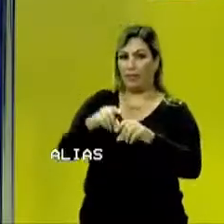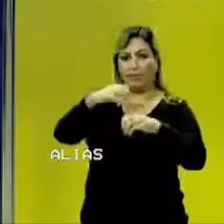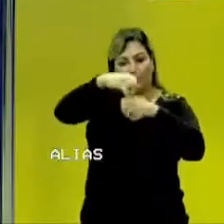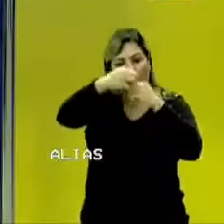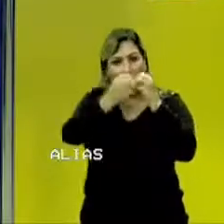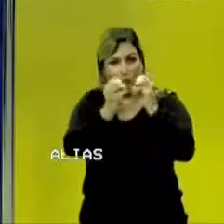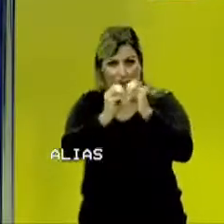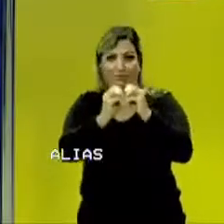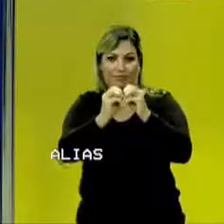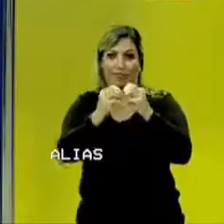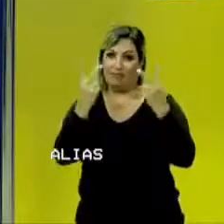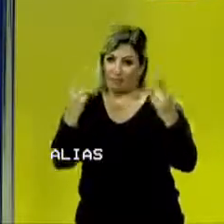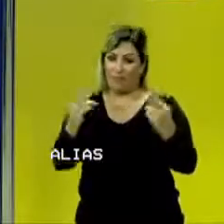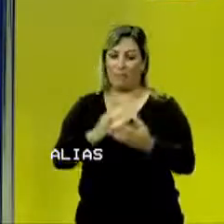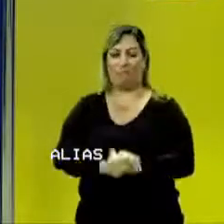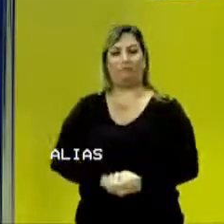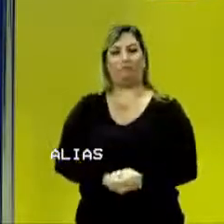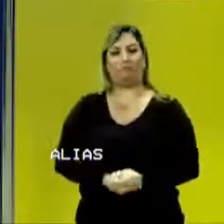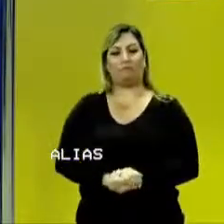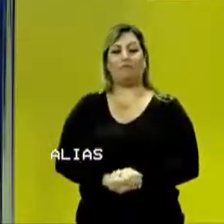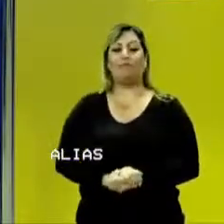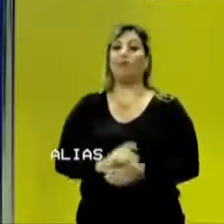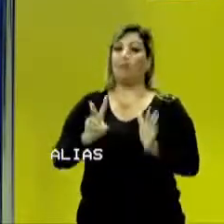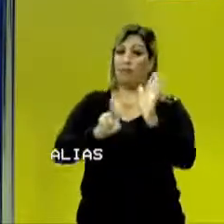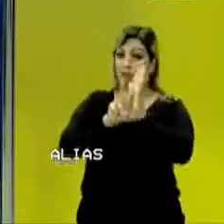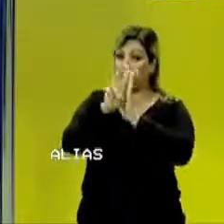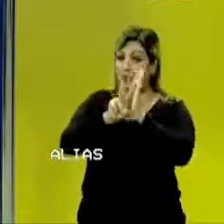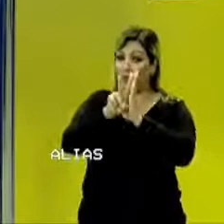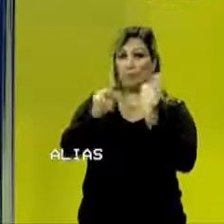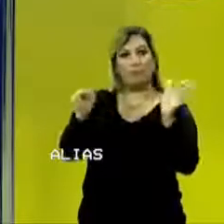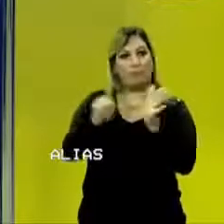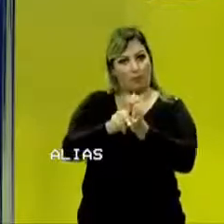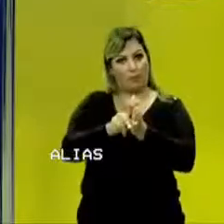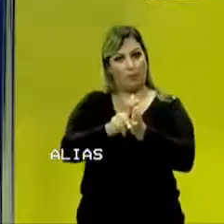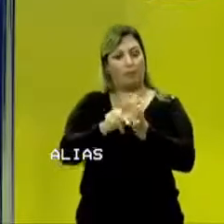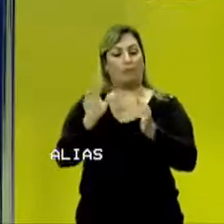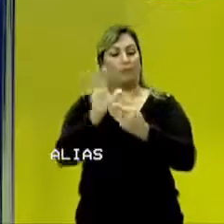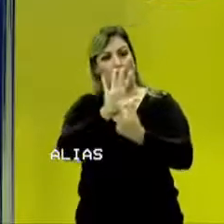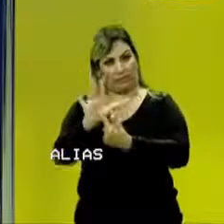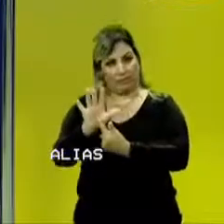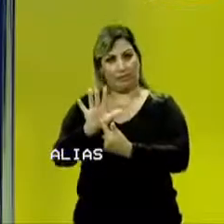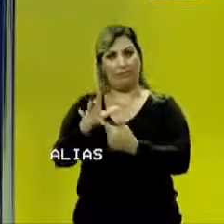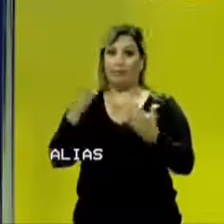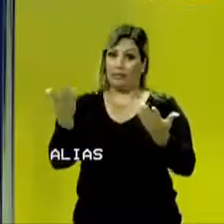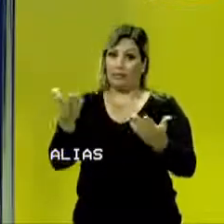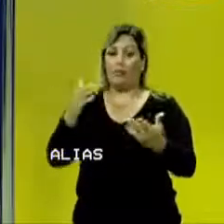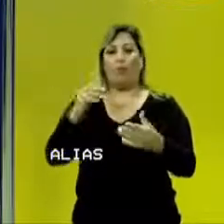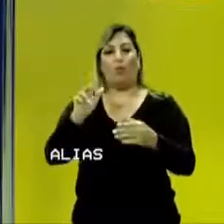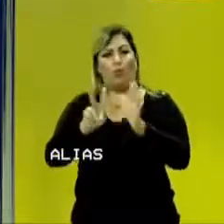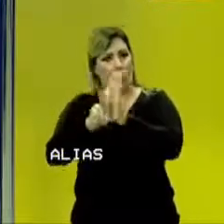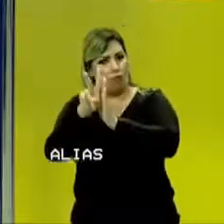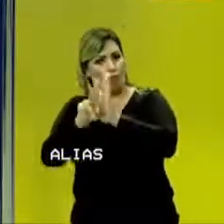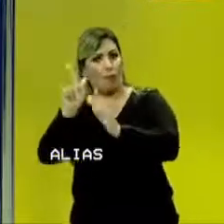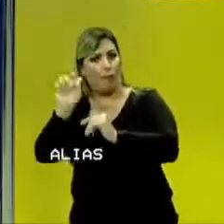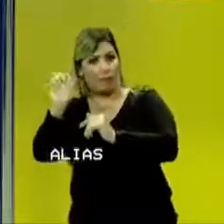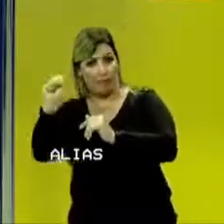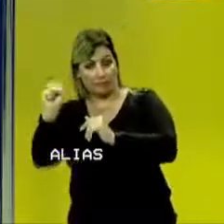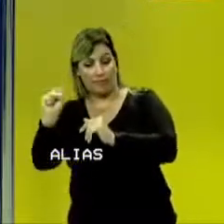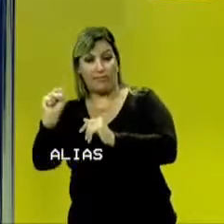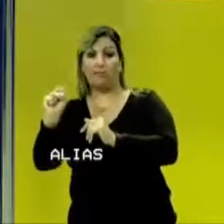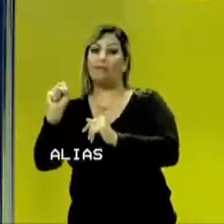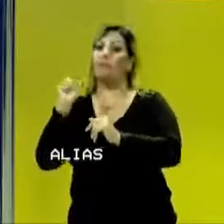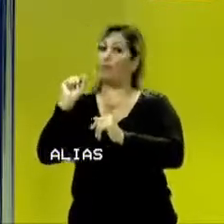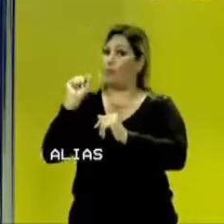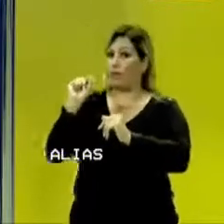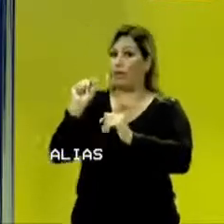as moléculas de gás. Eles apresentam um volume próprio desprezível, como eu disse agora há pouco. Então, geralmente, o volume do gás, ele